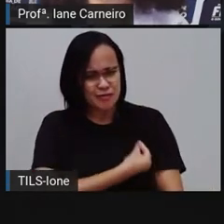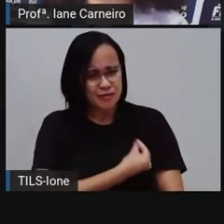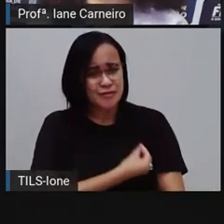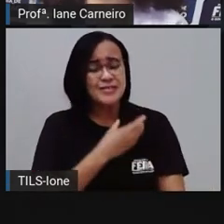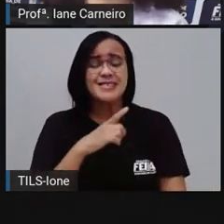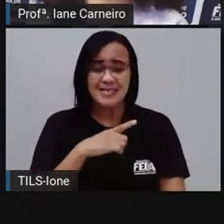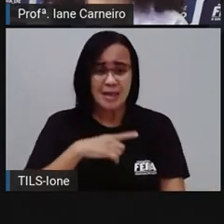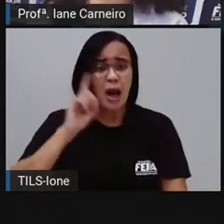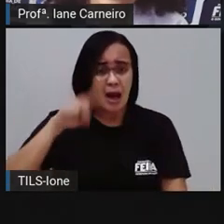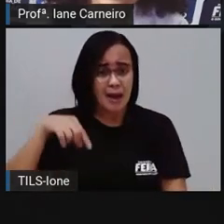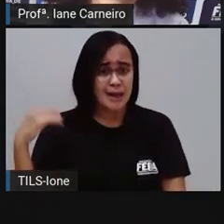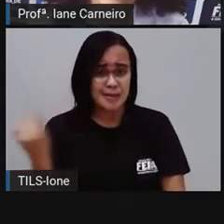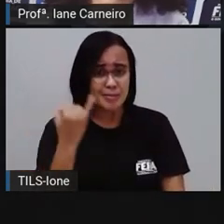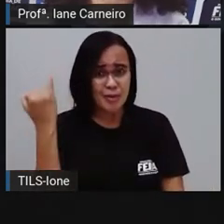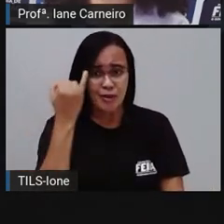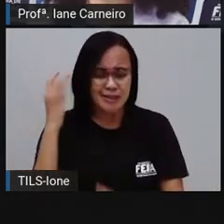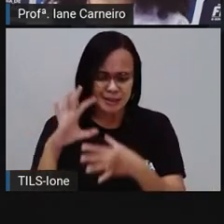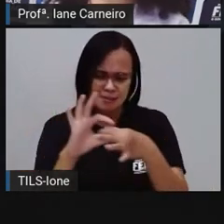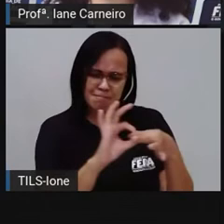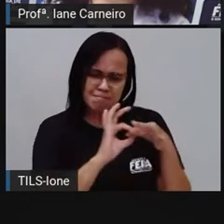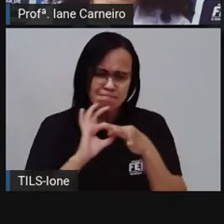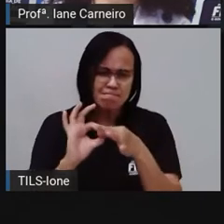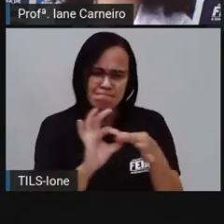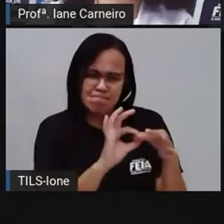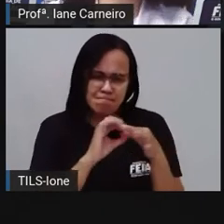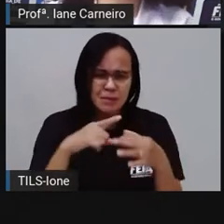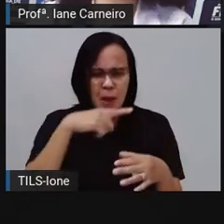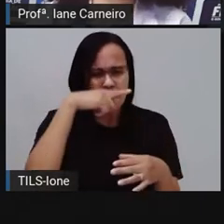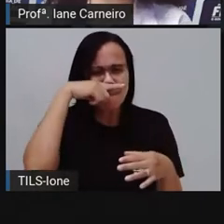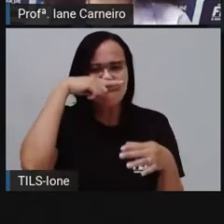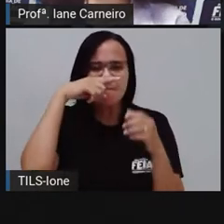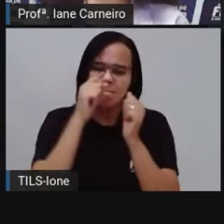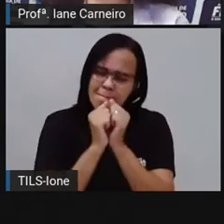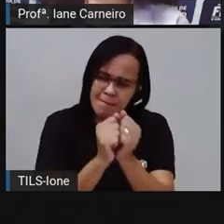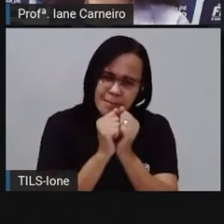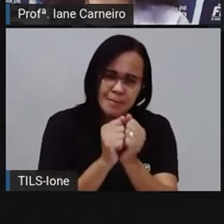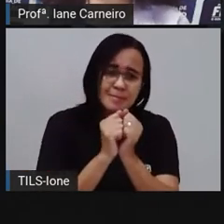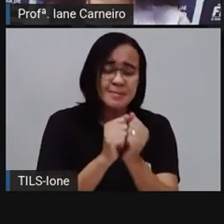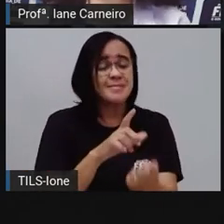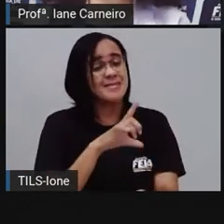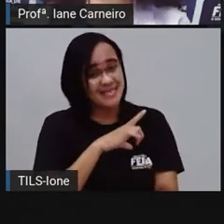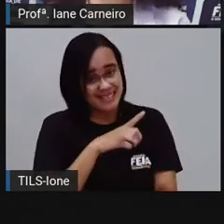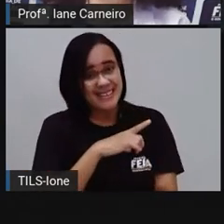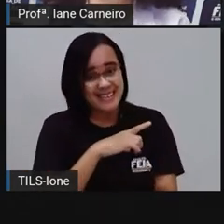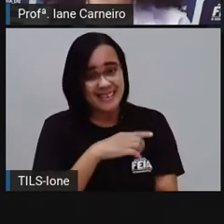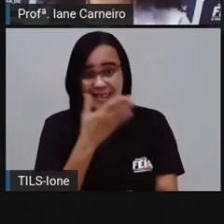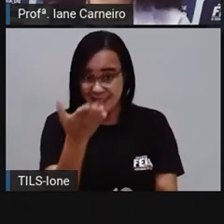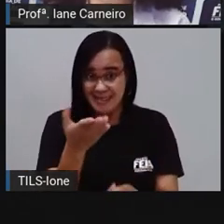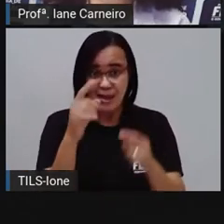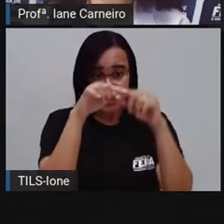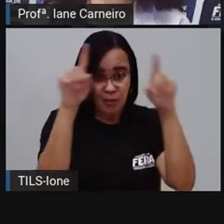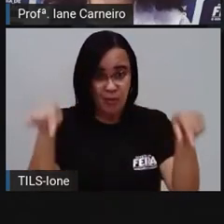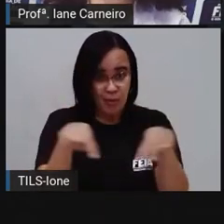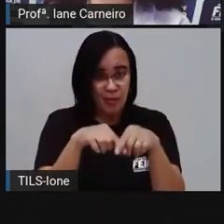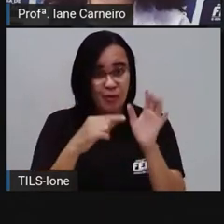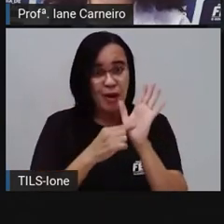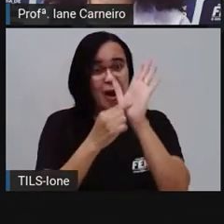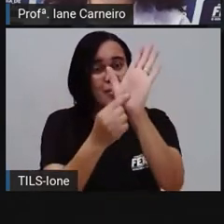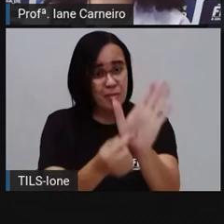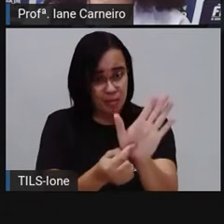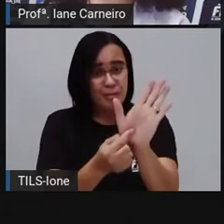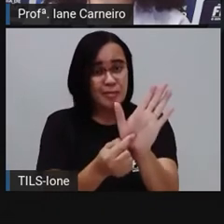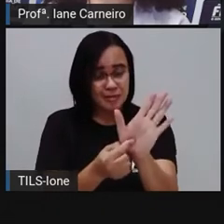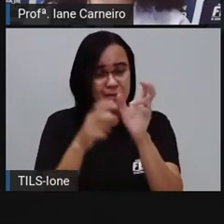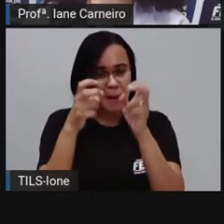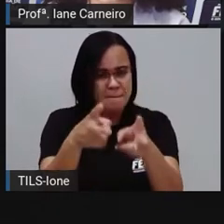E é importante a gente ter esses laços, né? De afeto. E a gente vê aqui, né? Também a gente percebe que